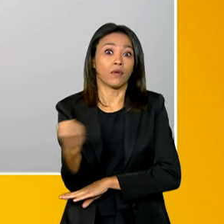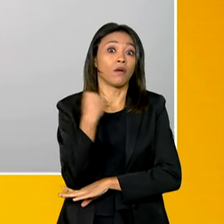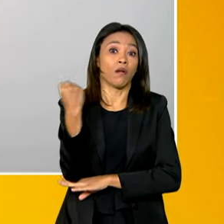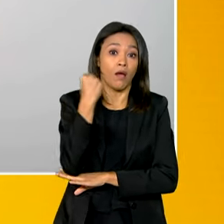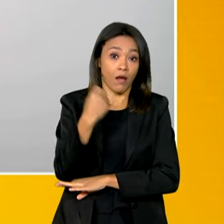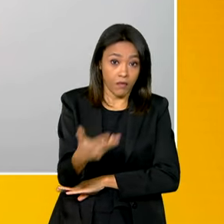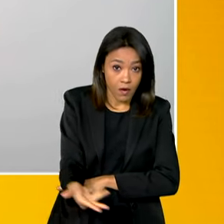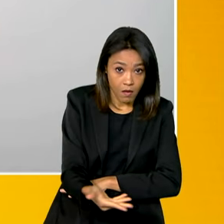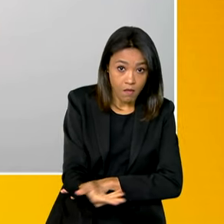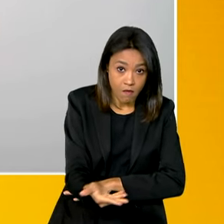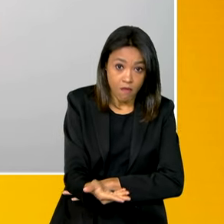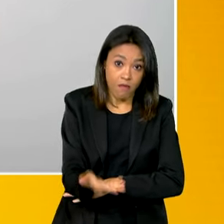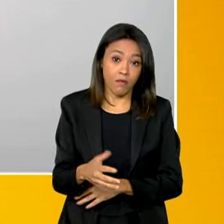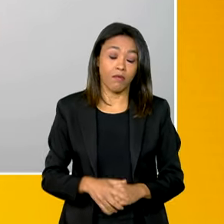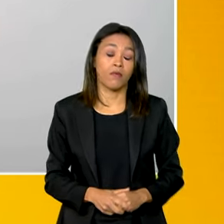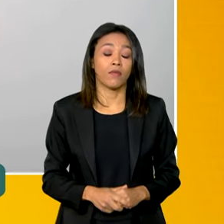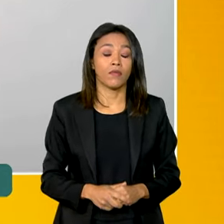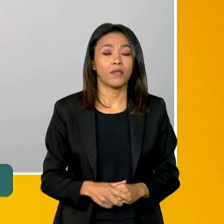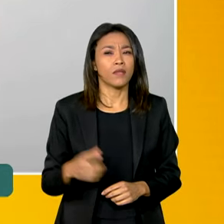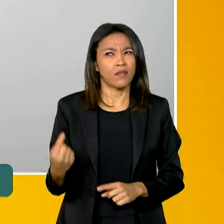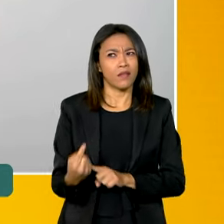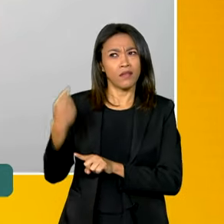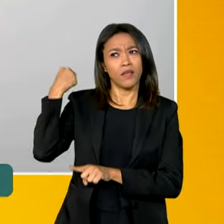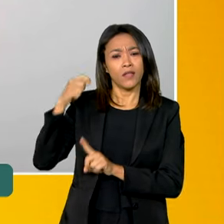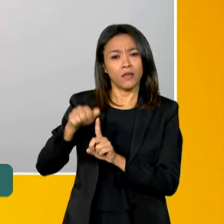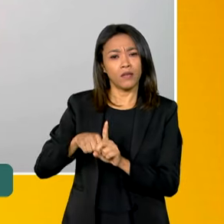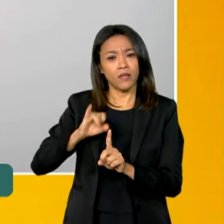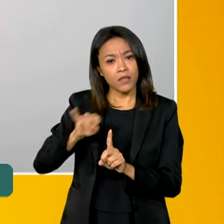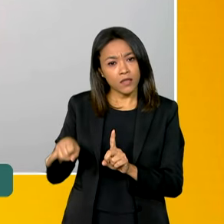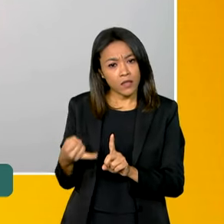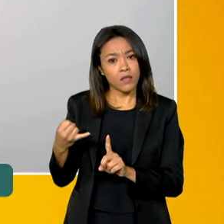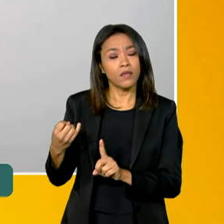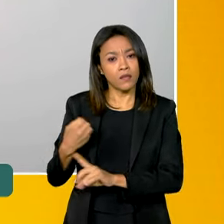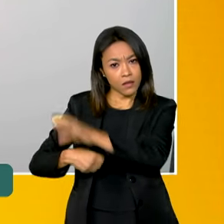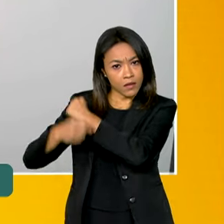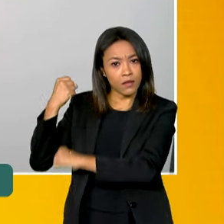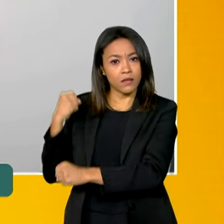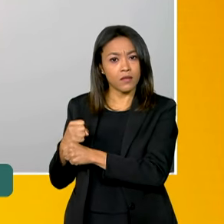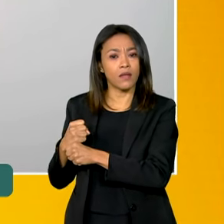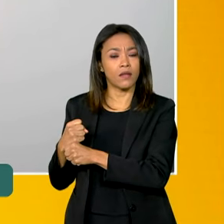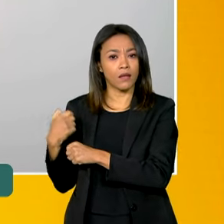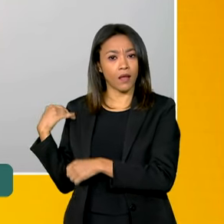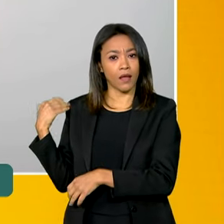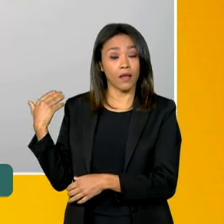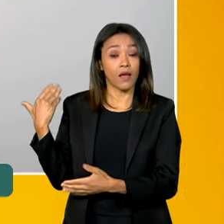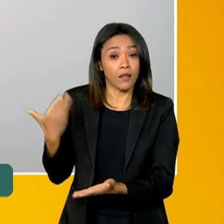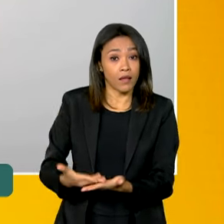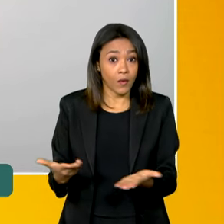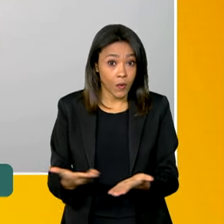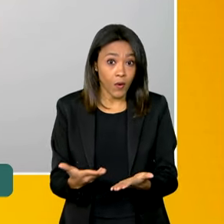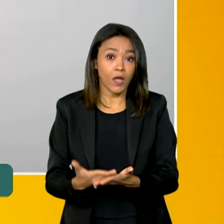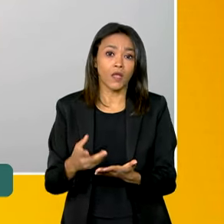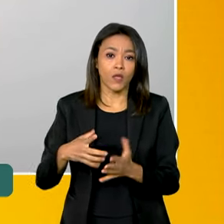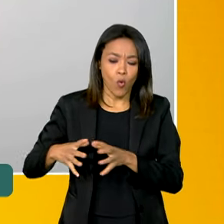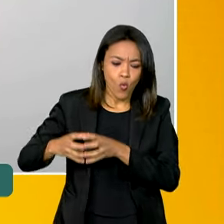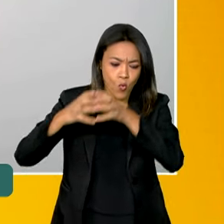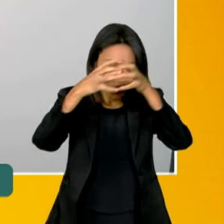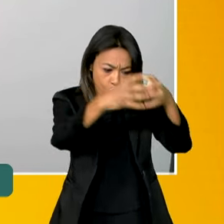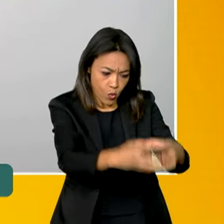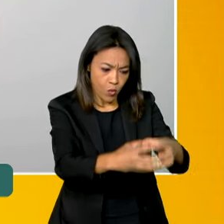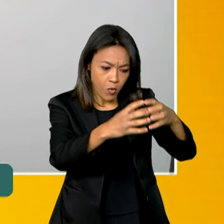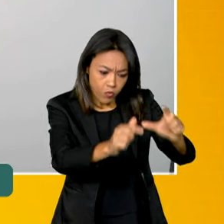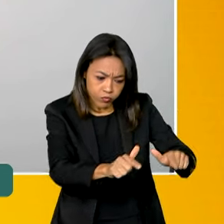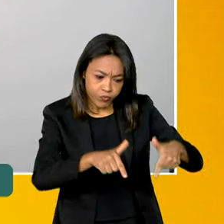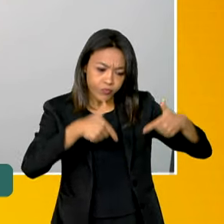e a gente conseguiu, desde janeiro do ano passado, a gente intensificou a força de trabalho dentro do território, a gente